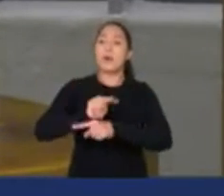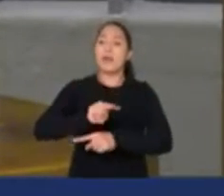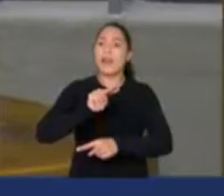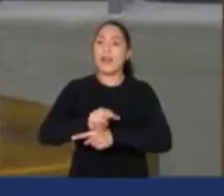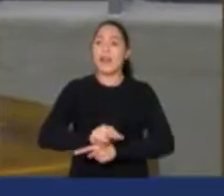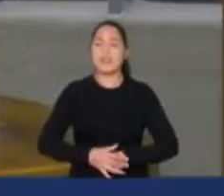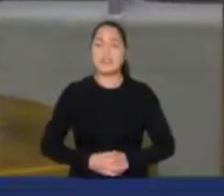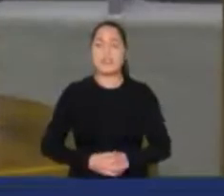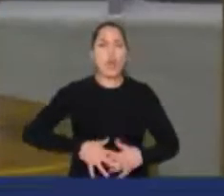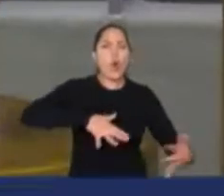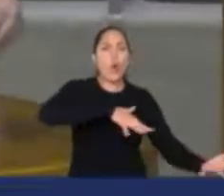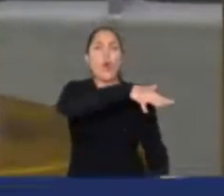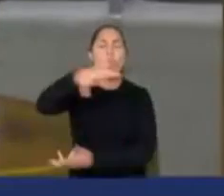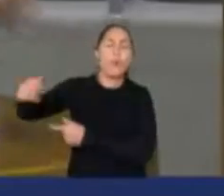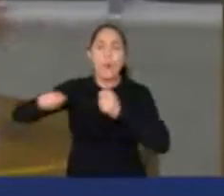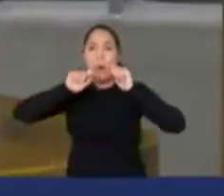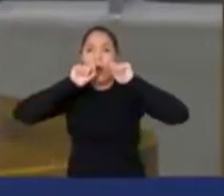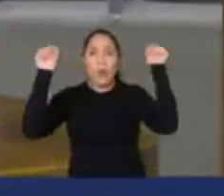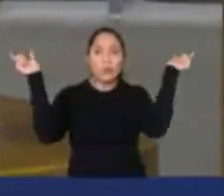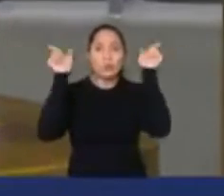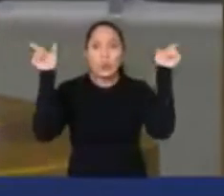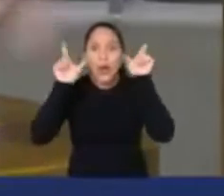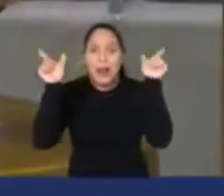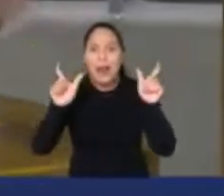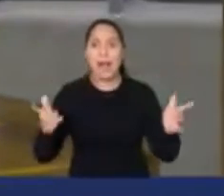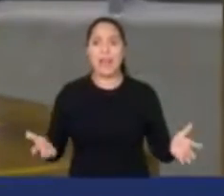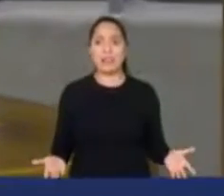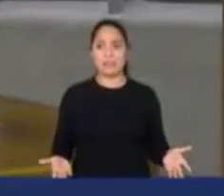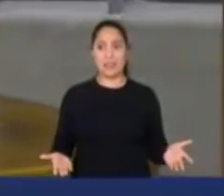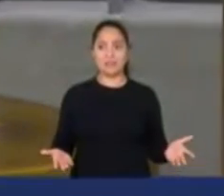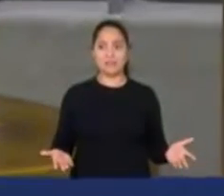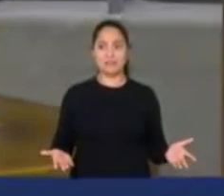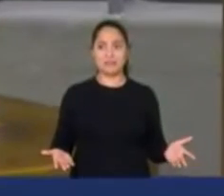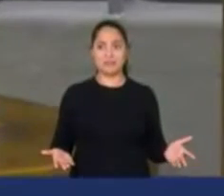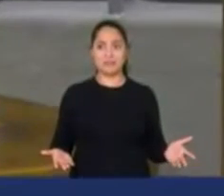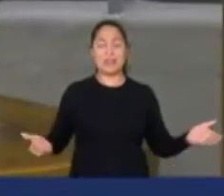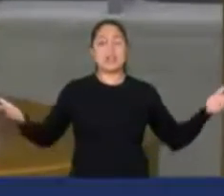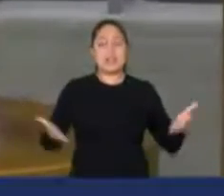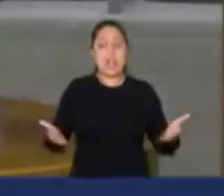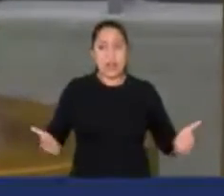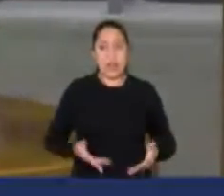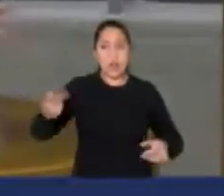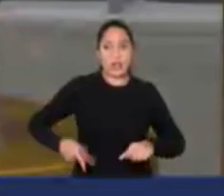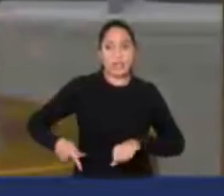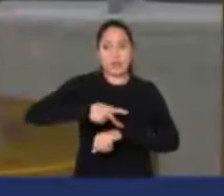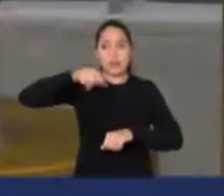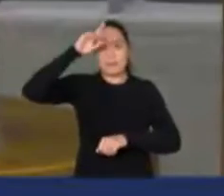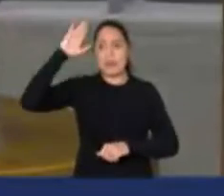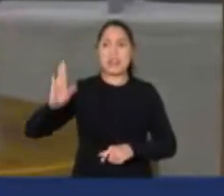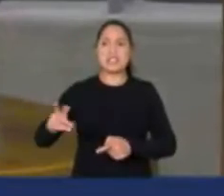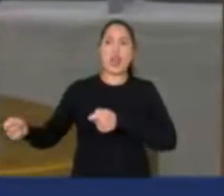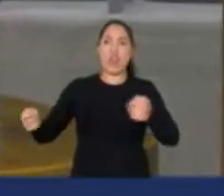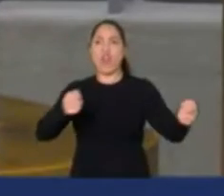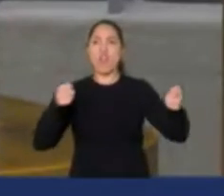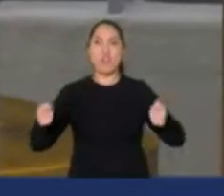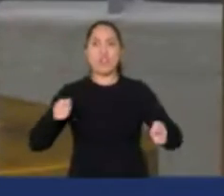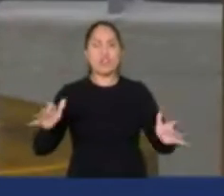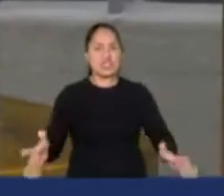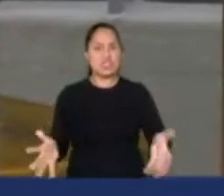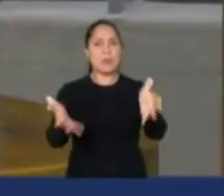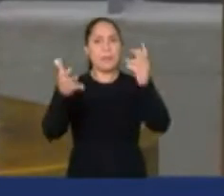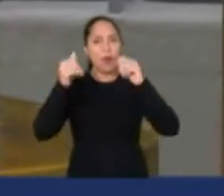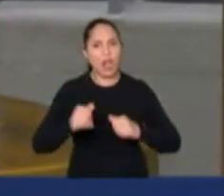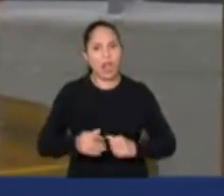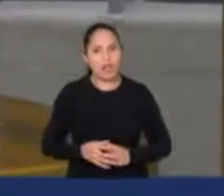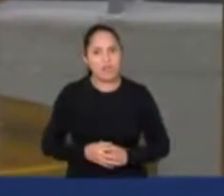mundo inteiro que tem gente que desde agora estimula o capitólio brasileiro. Porque o que o Bolsonaro faz é isso.